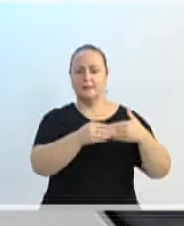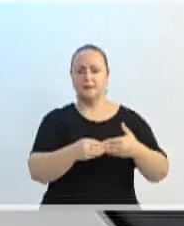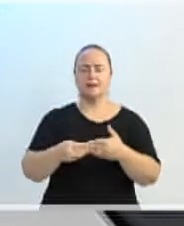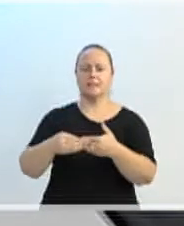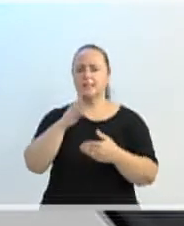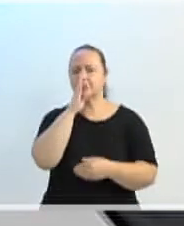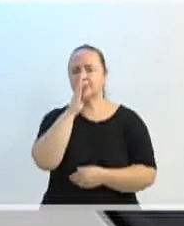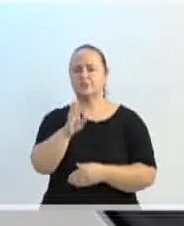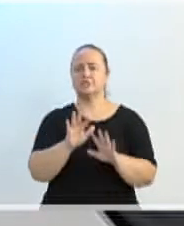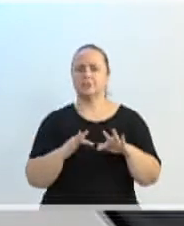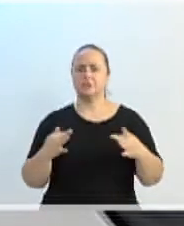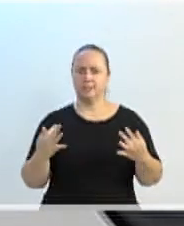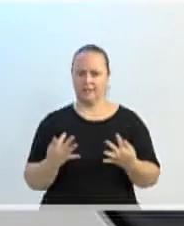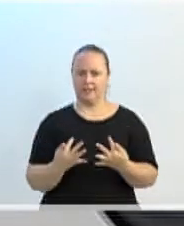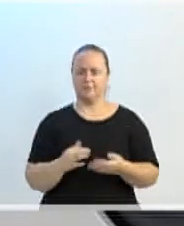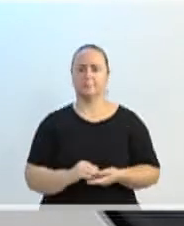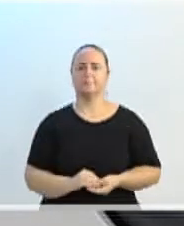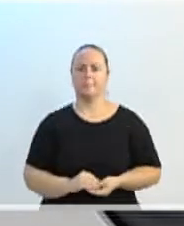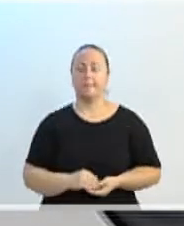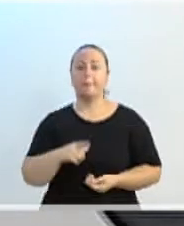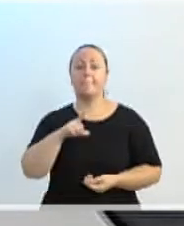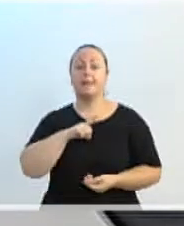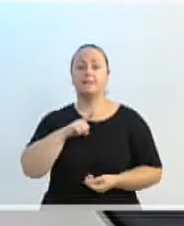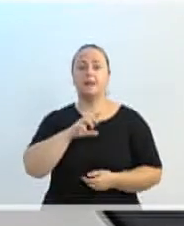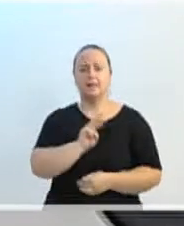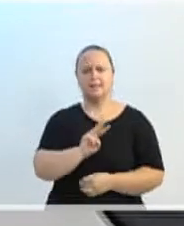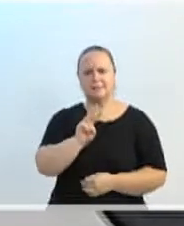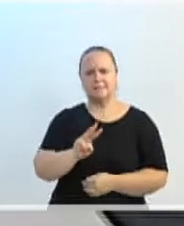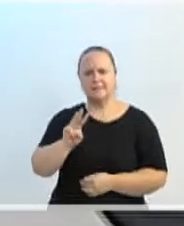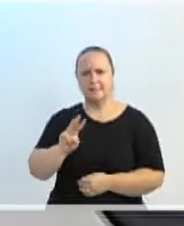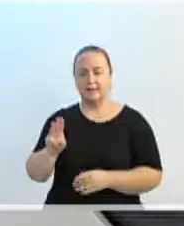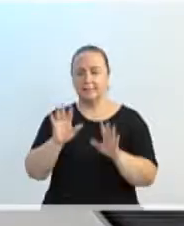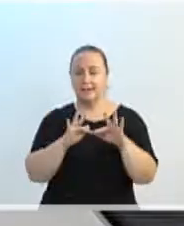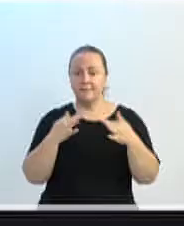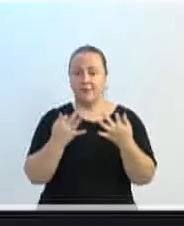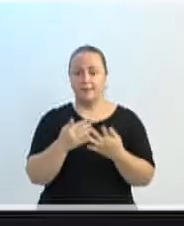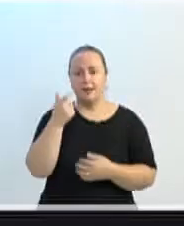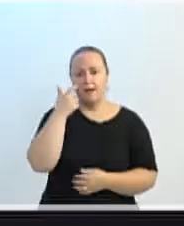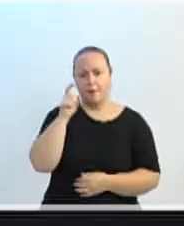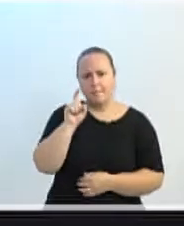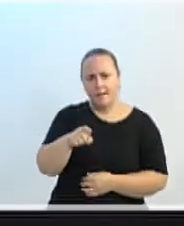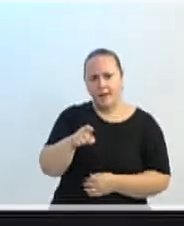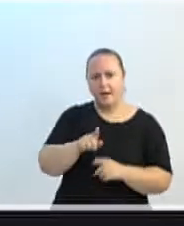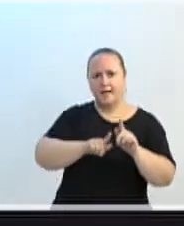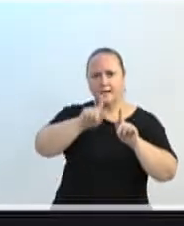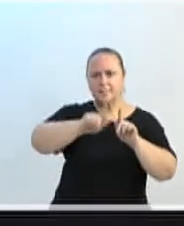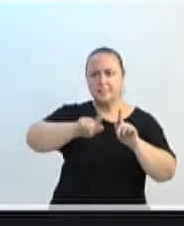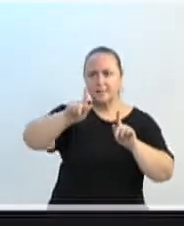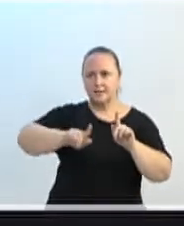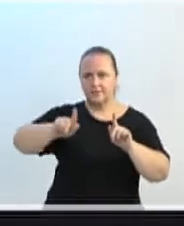No site do Sistema Fila Única, a família pode clicar na opção Estatísticas.